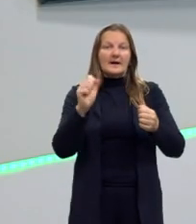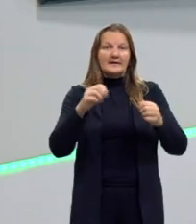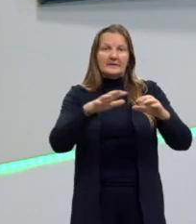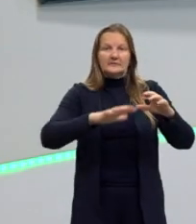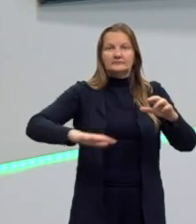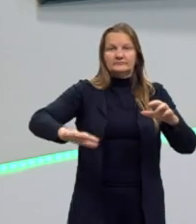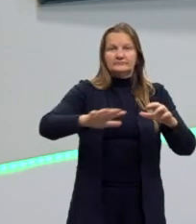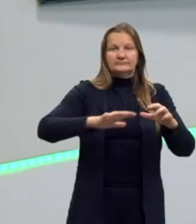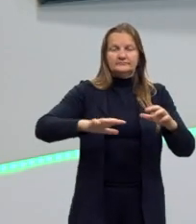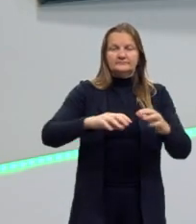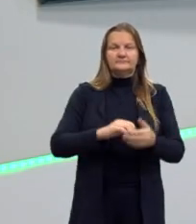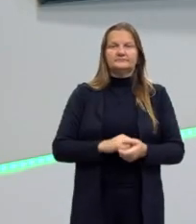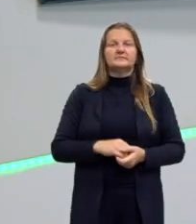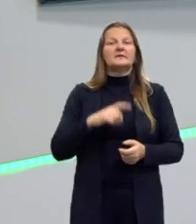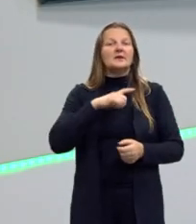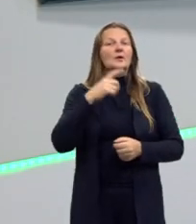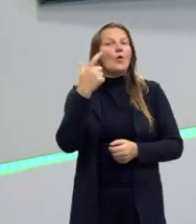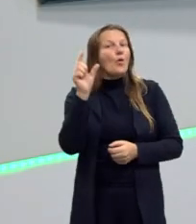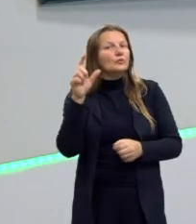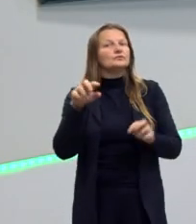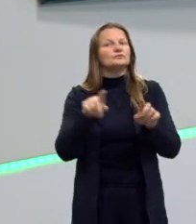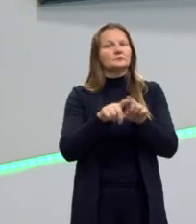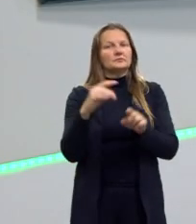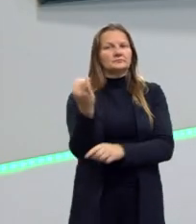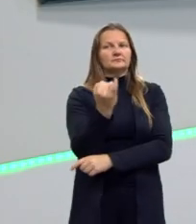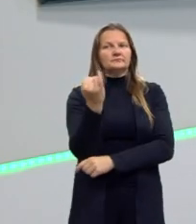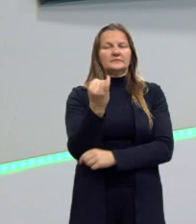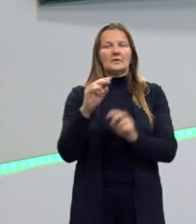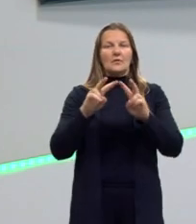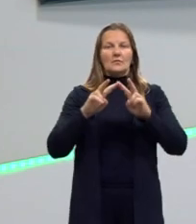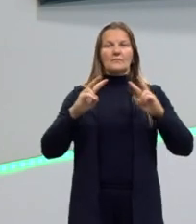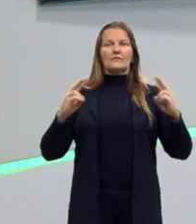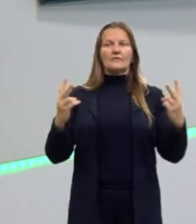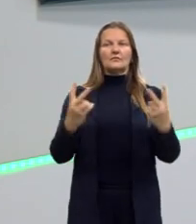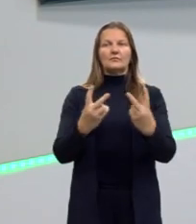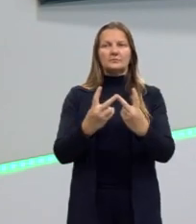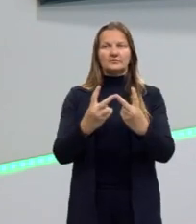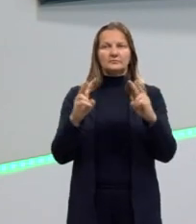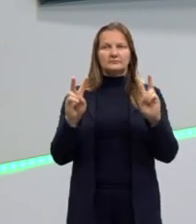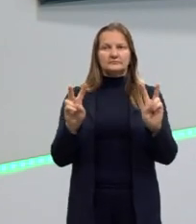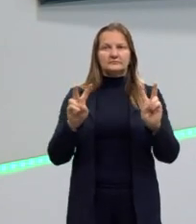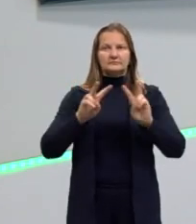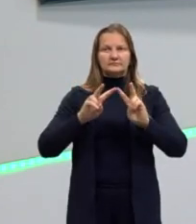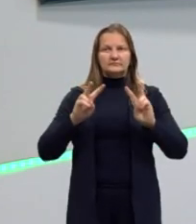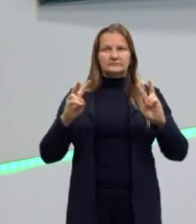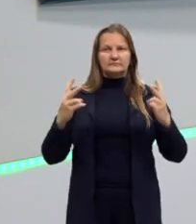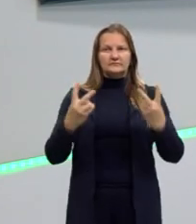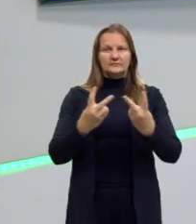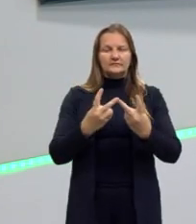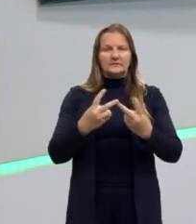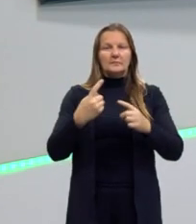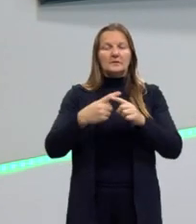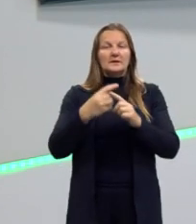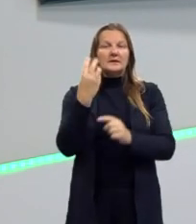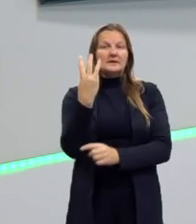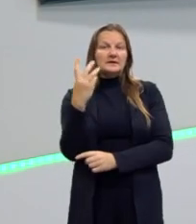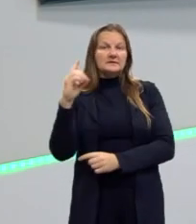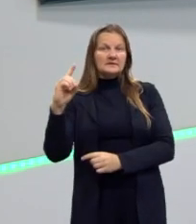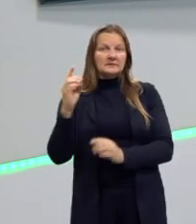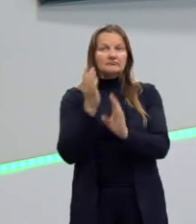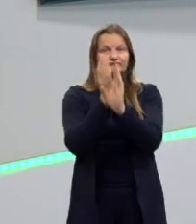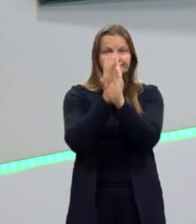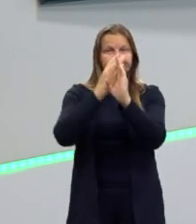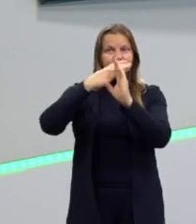Temos outro cálculo muito importante que é o volume, né? Por se tratar de uma figura então com três dimensões,